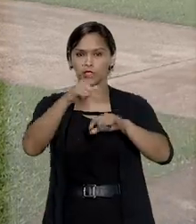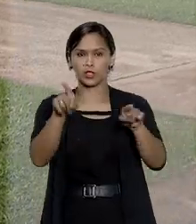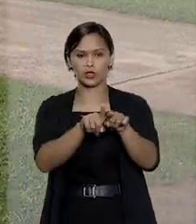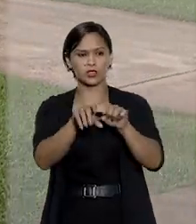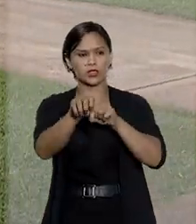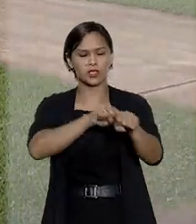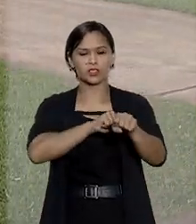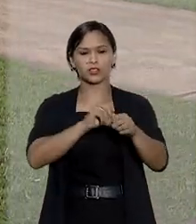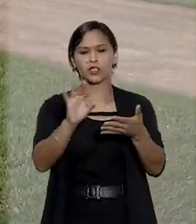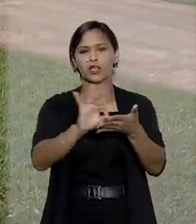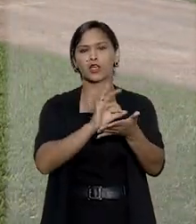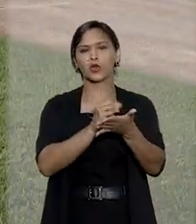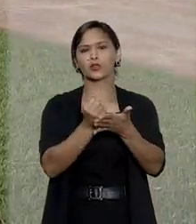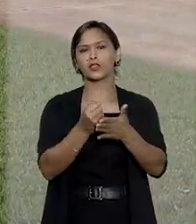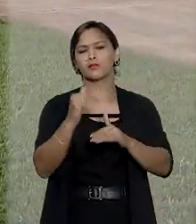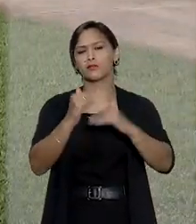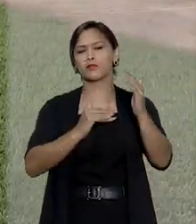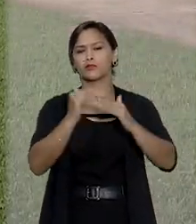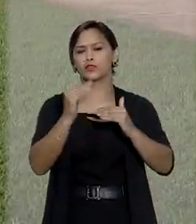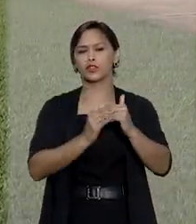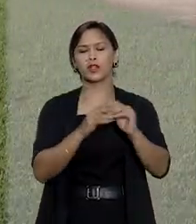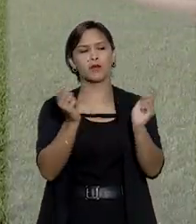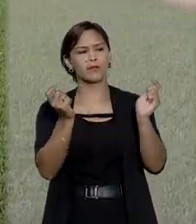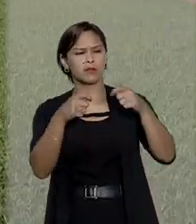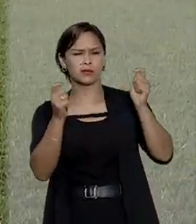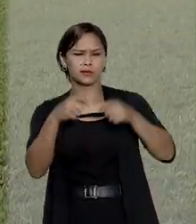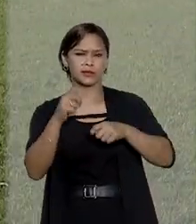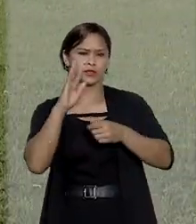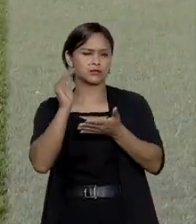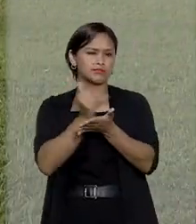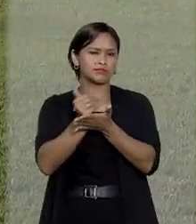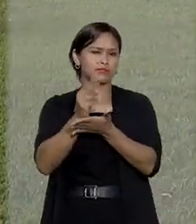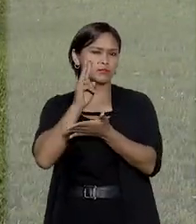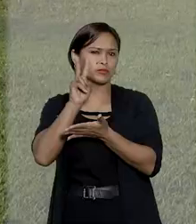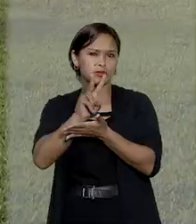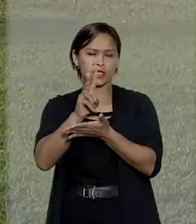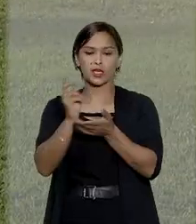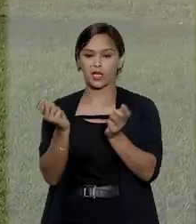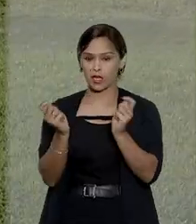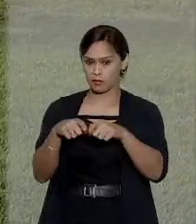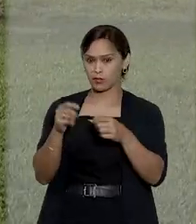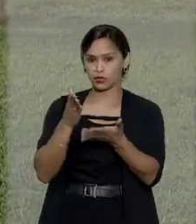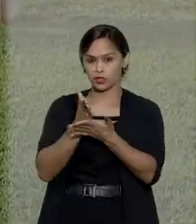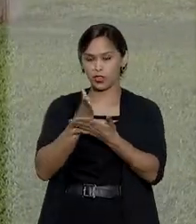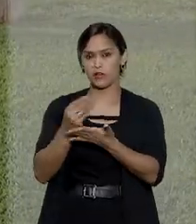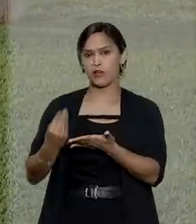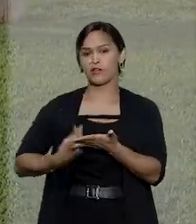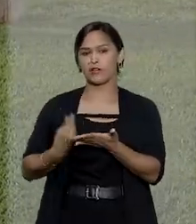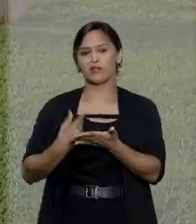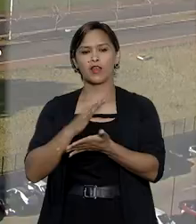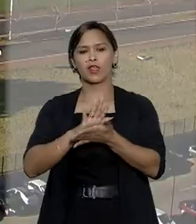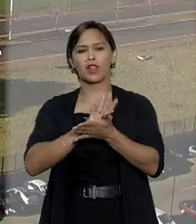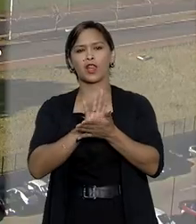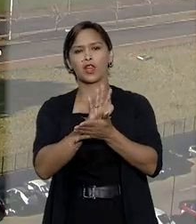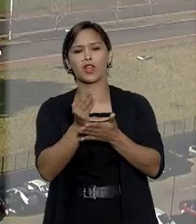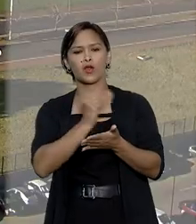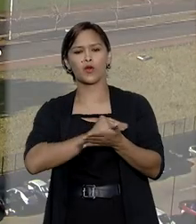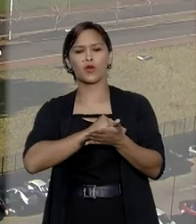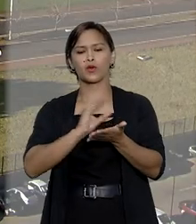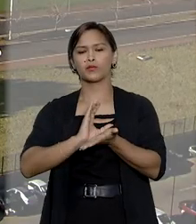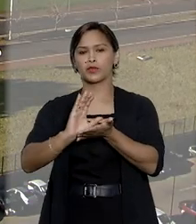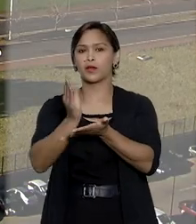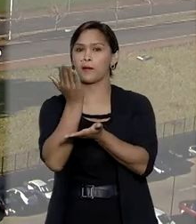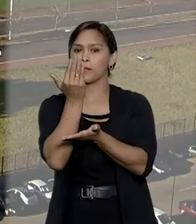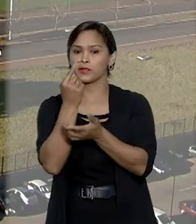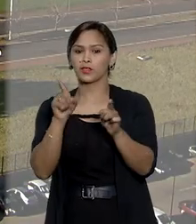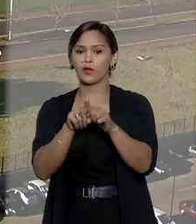registrado em conselho profissional. Condições que, a princípio, permitem-lhe sobreviver sem o auxílio do pai, além do fato de